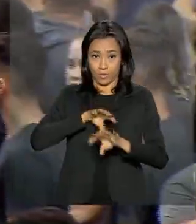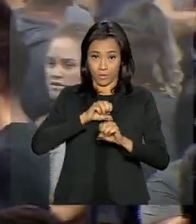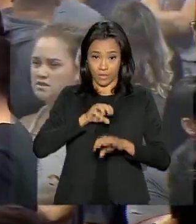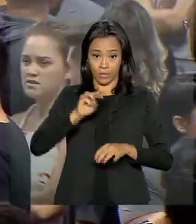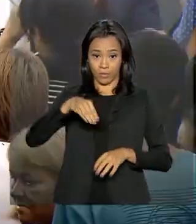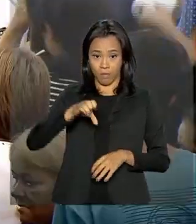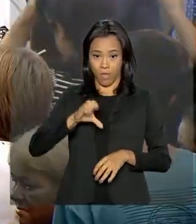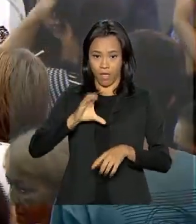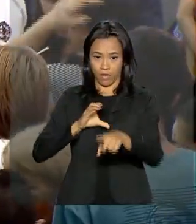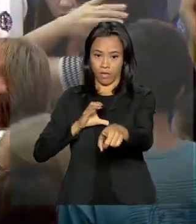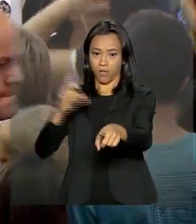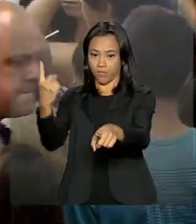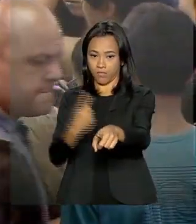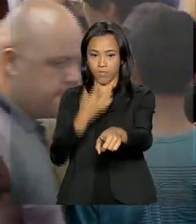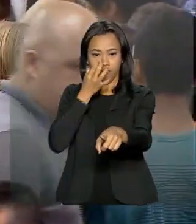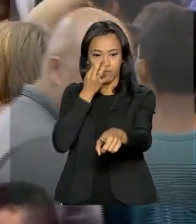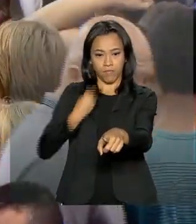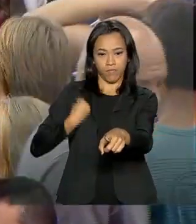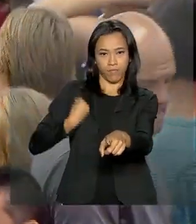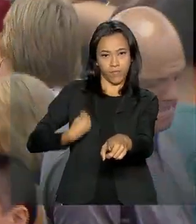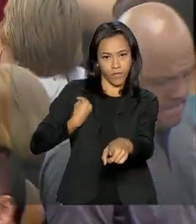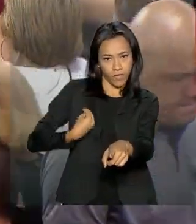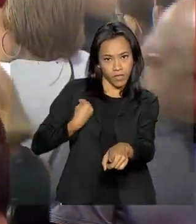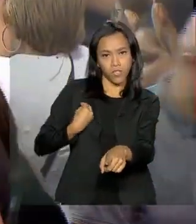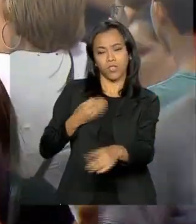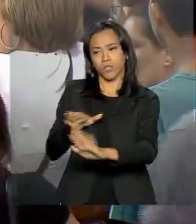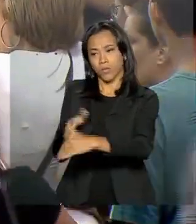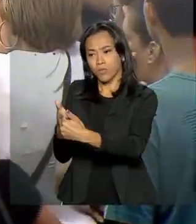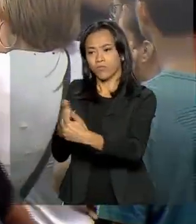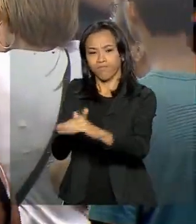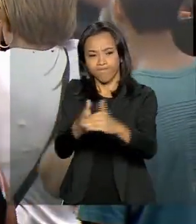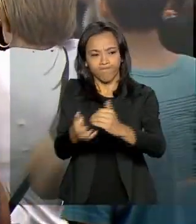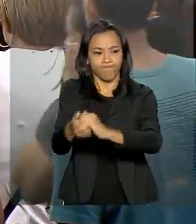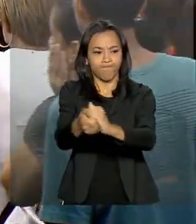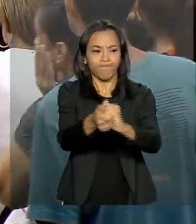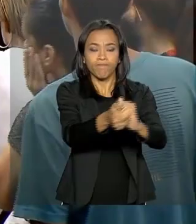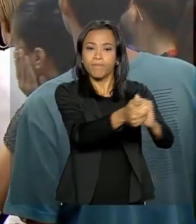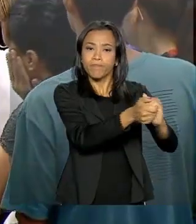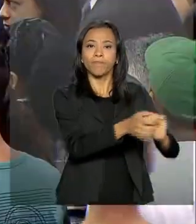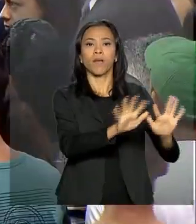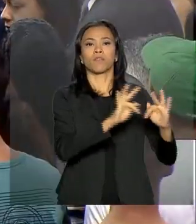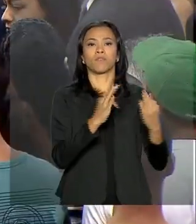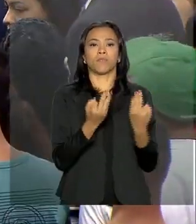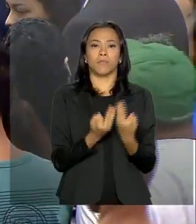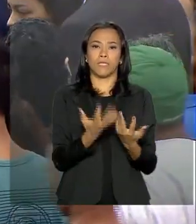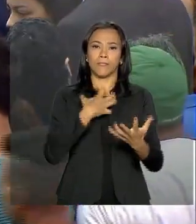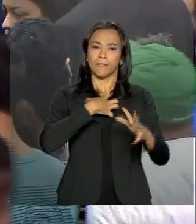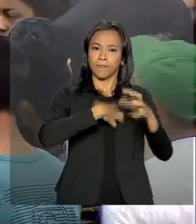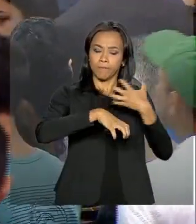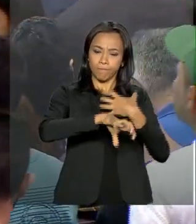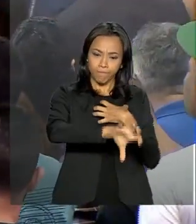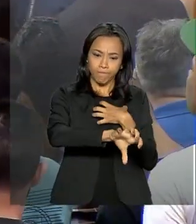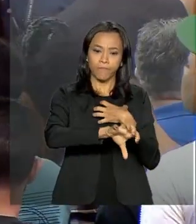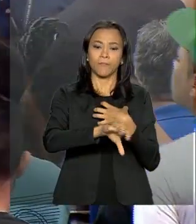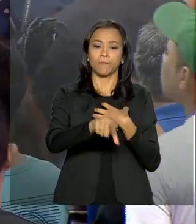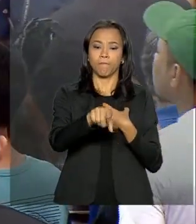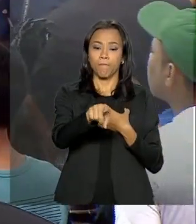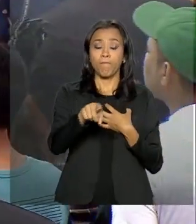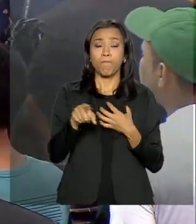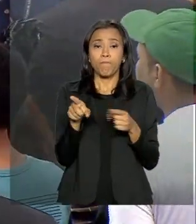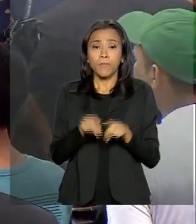aqui pelo ginásio, cumprimentou as famílias, se solidarizou com elas e encontrou, inclusive,